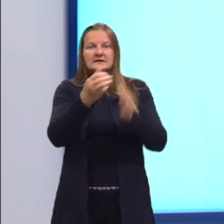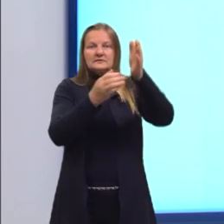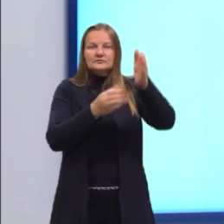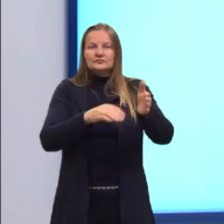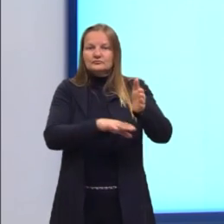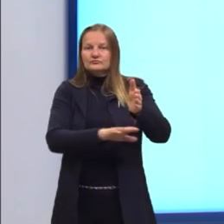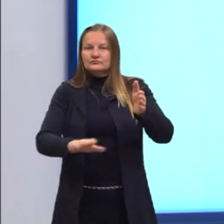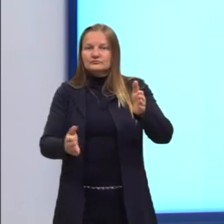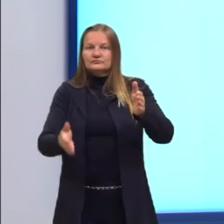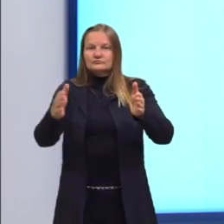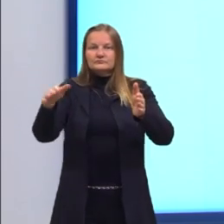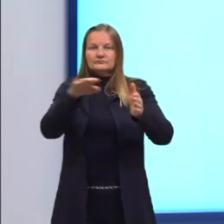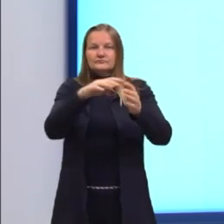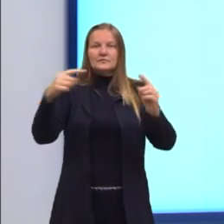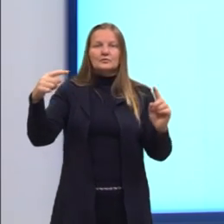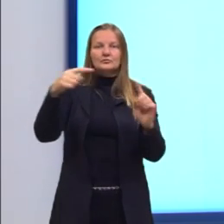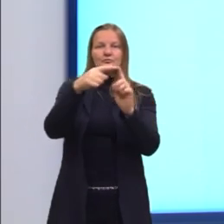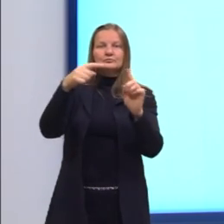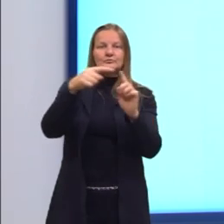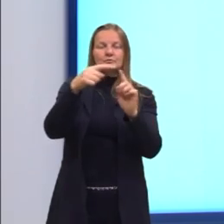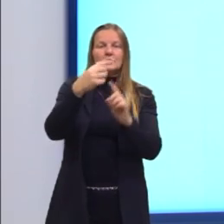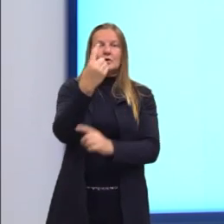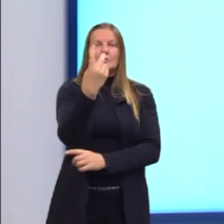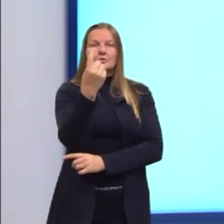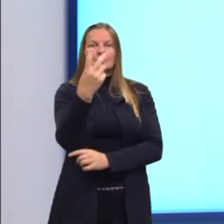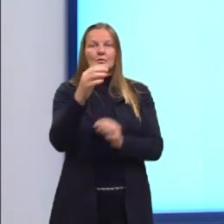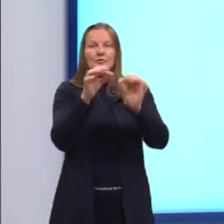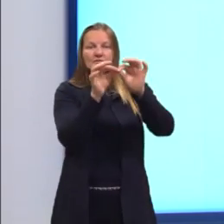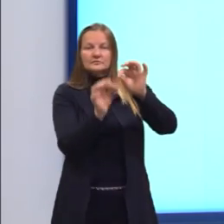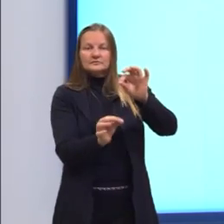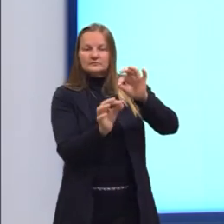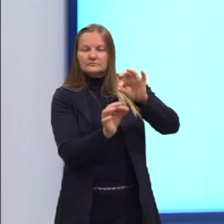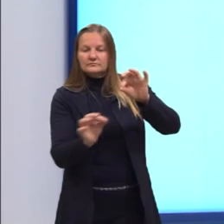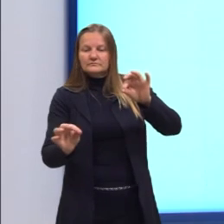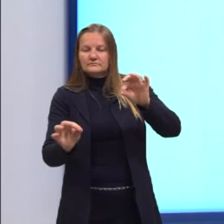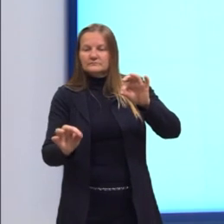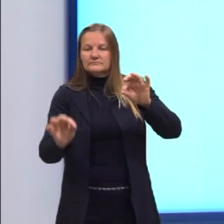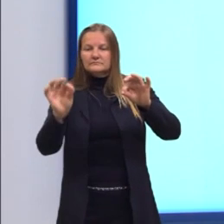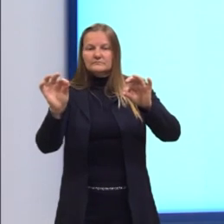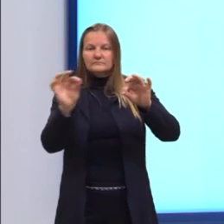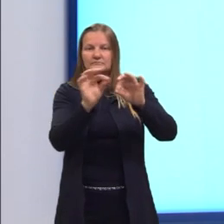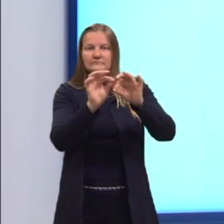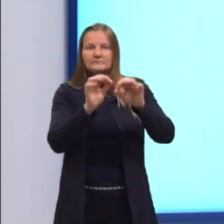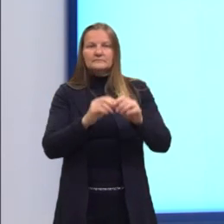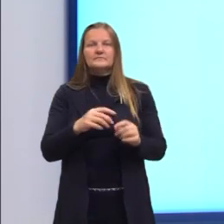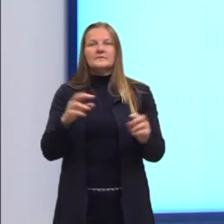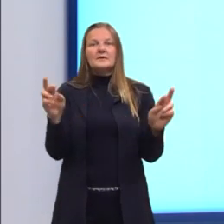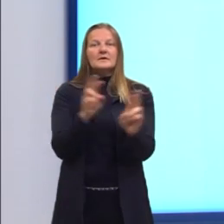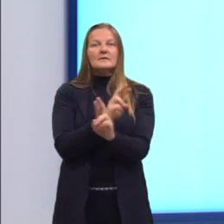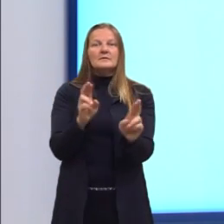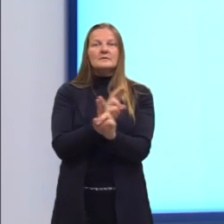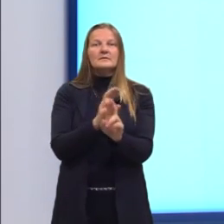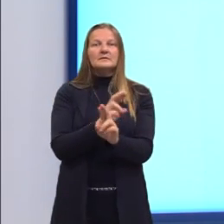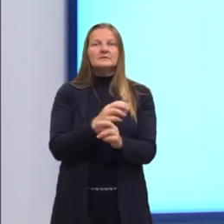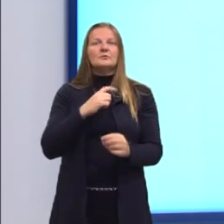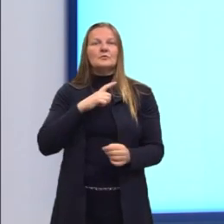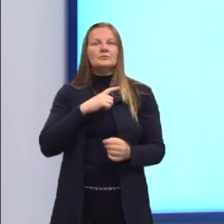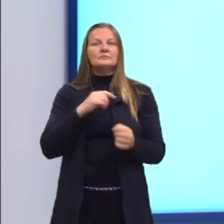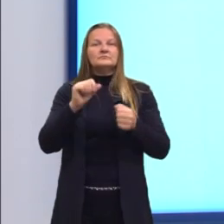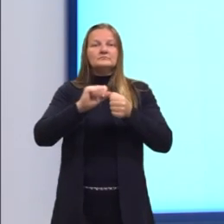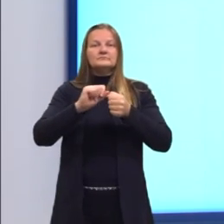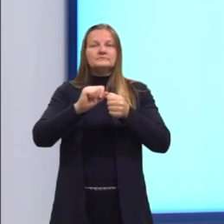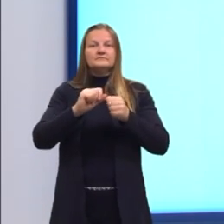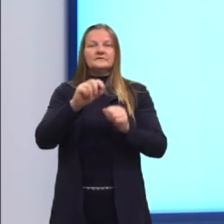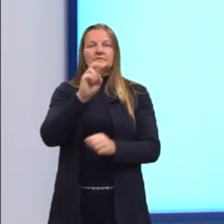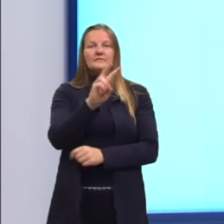oito vértices e doze arestas. Então, se nós colocarmos na relação, nós temos a relação, então,